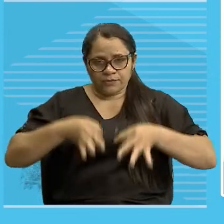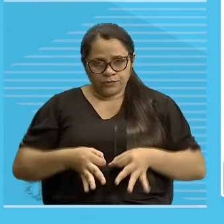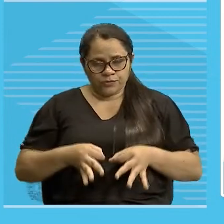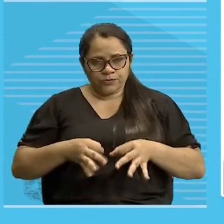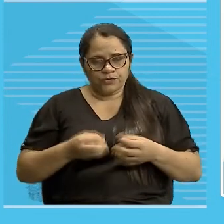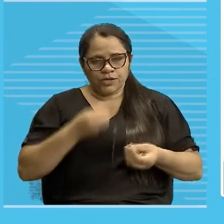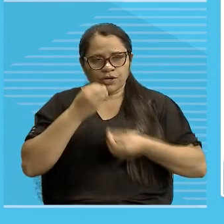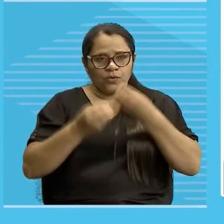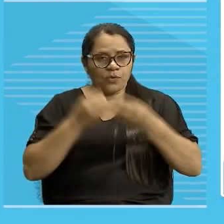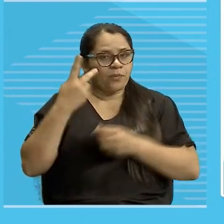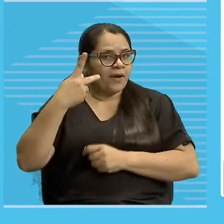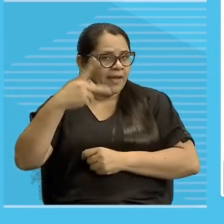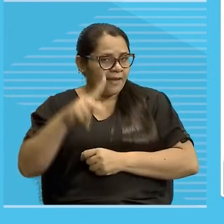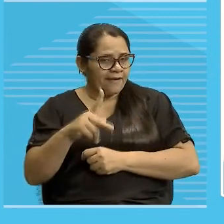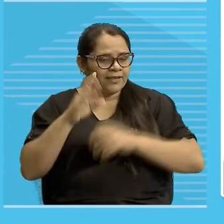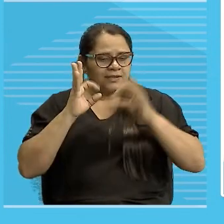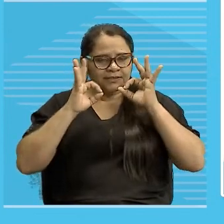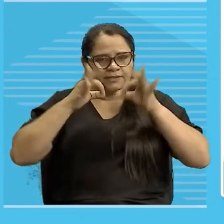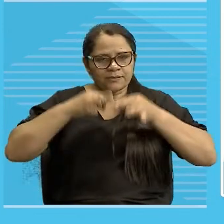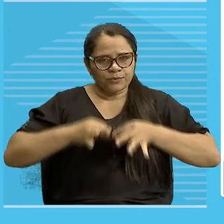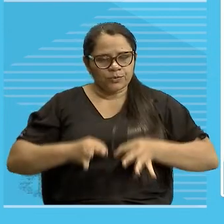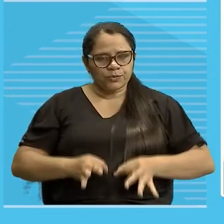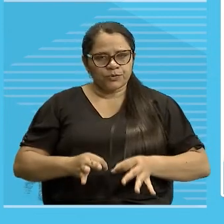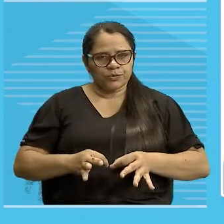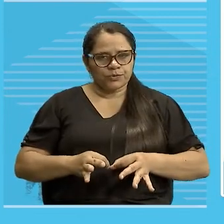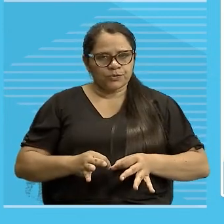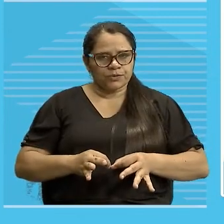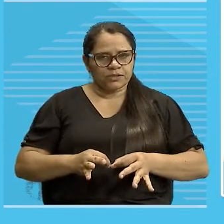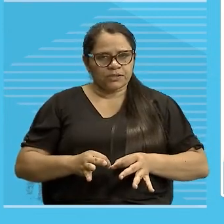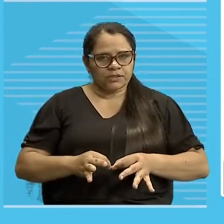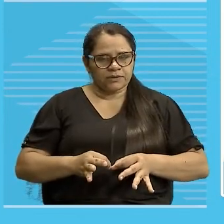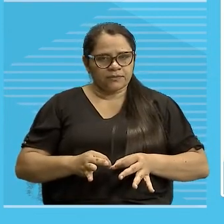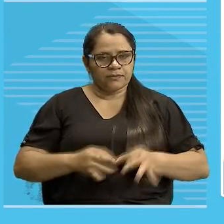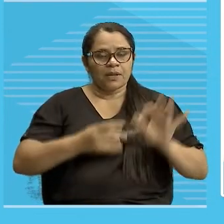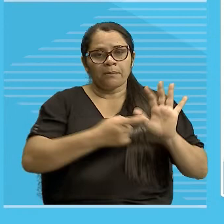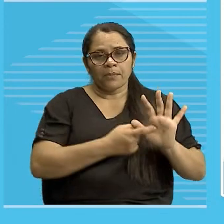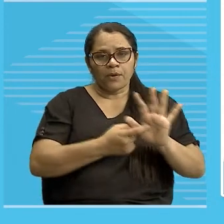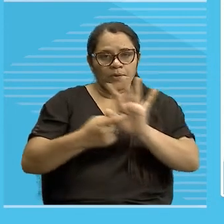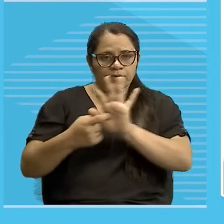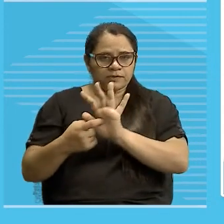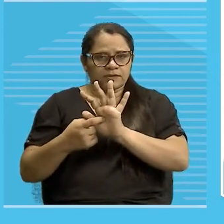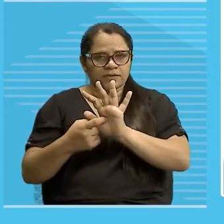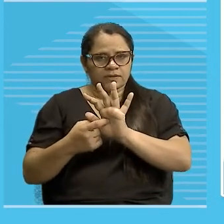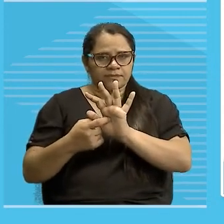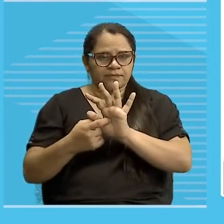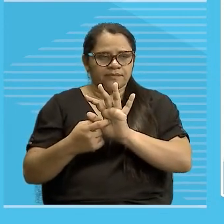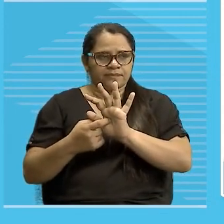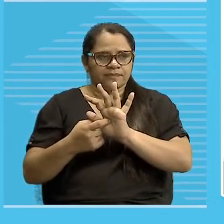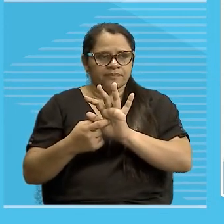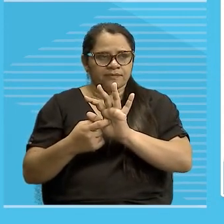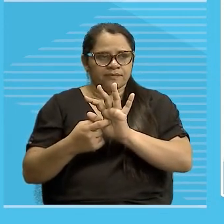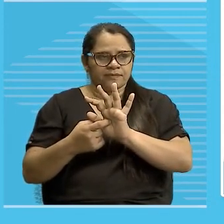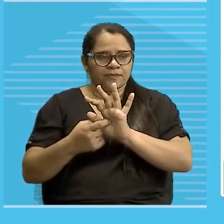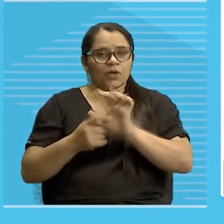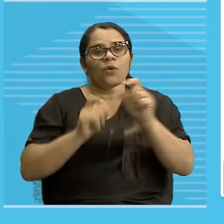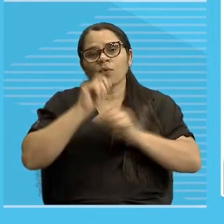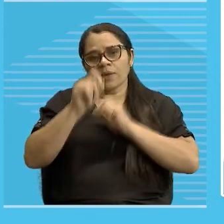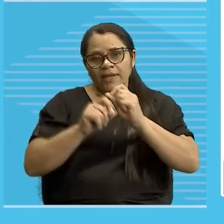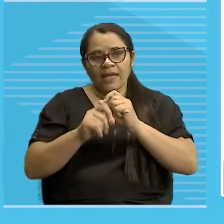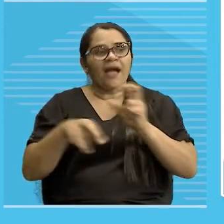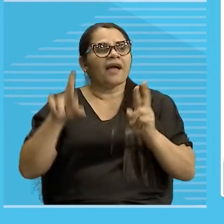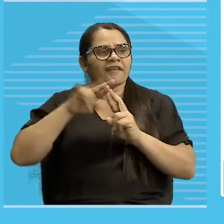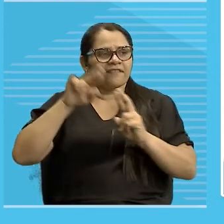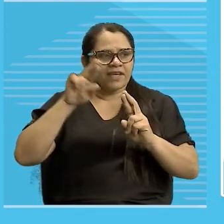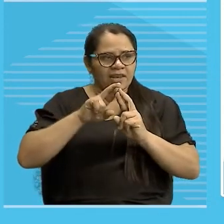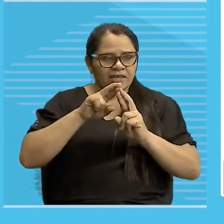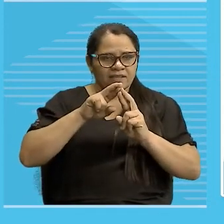ó, o pronome essa junto com o substantivo postura, estão falando aquilo que se considera como ser perseverante,